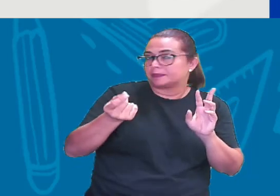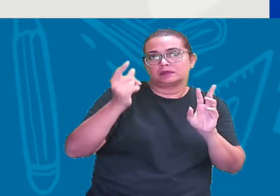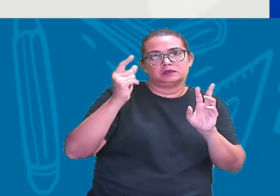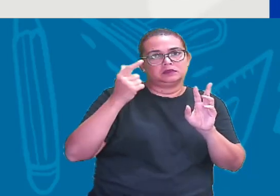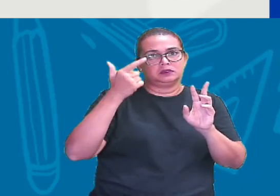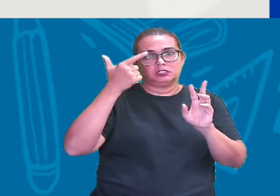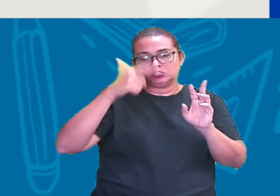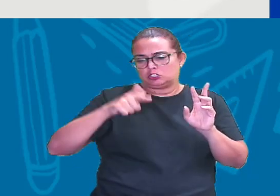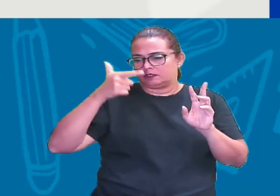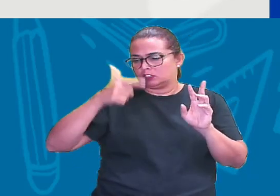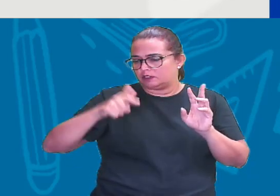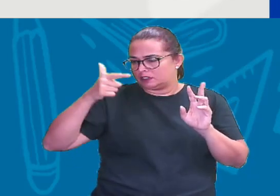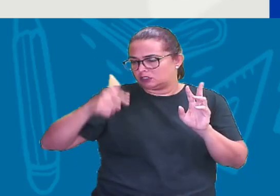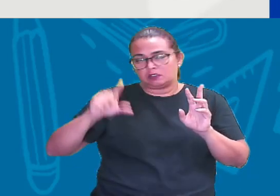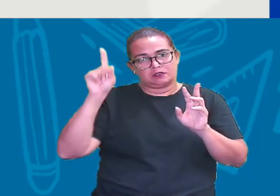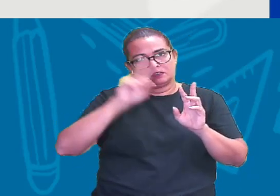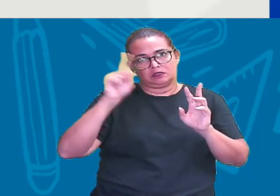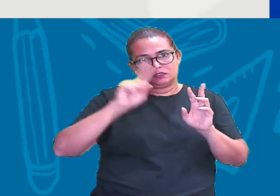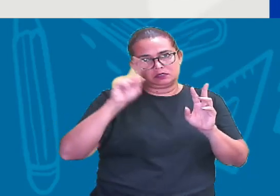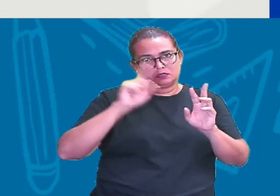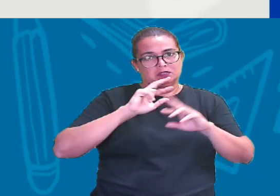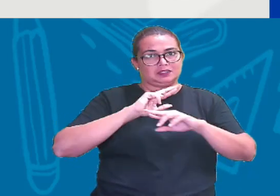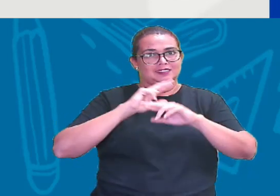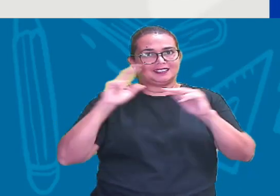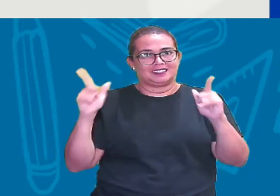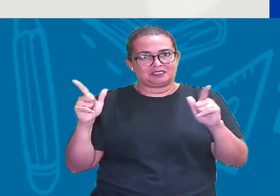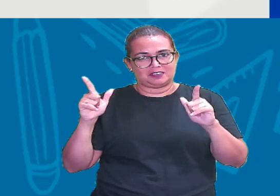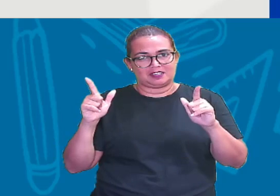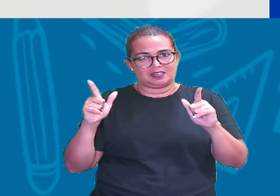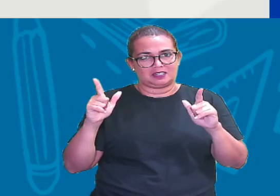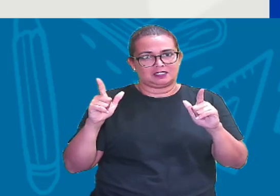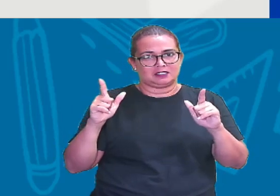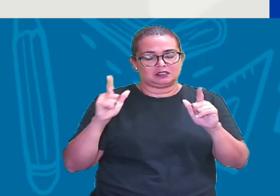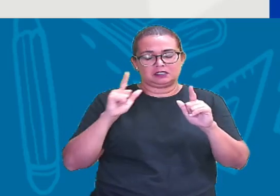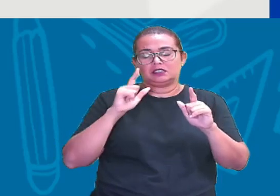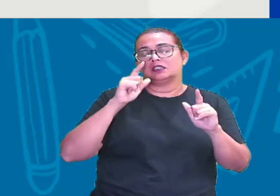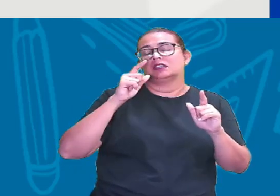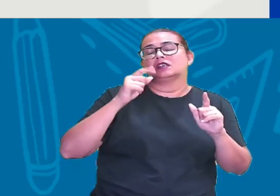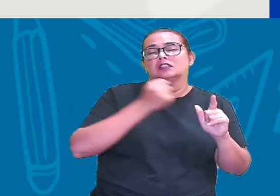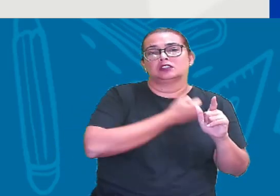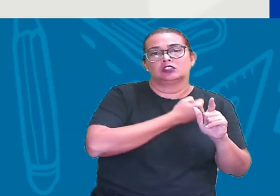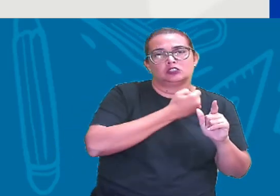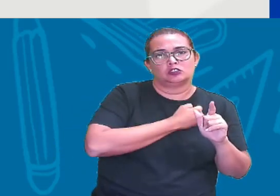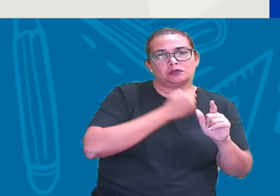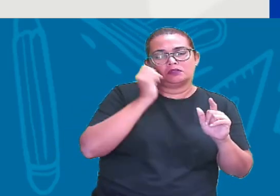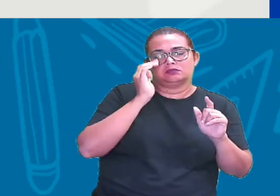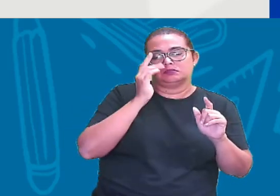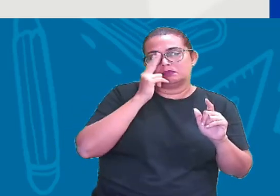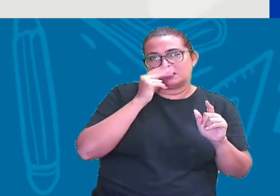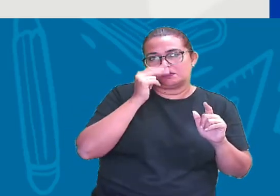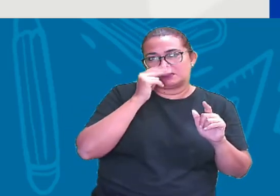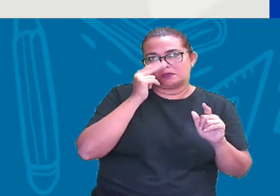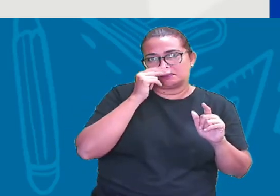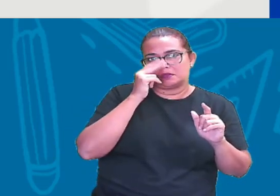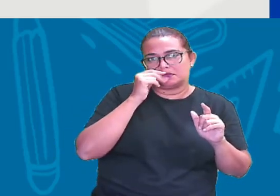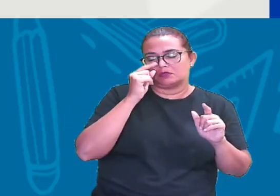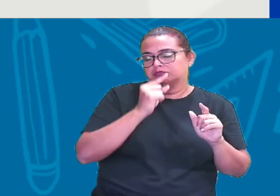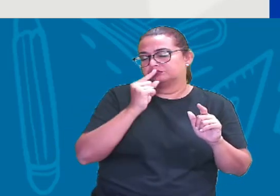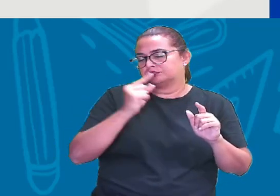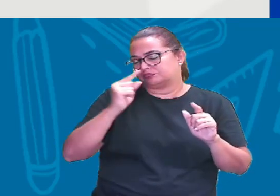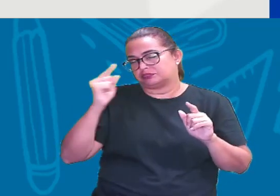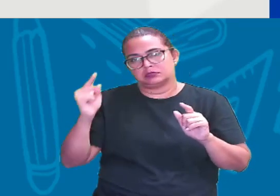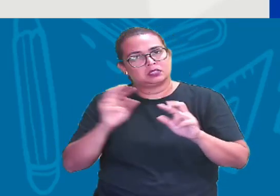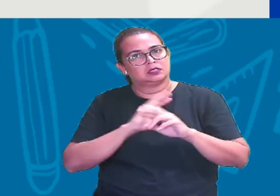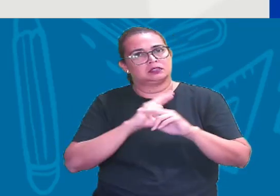se repete Não é feita Uma dízima Periódica Que repete O número Sempre Tá